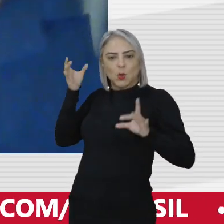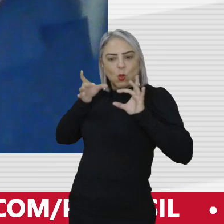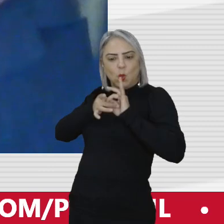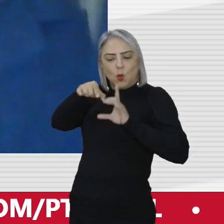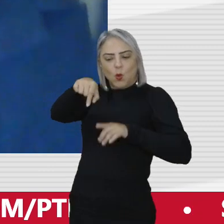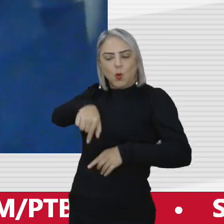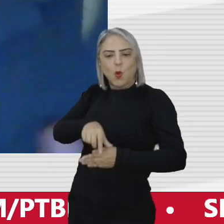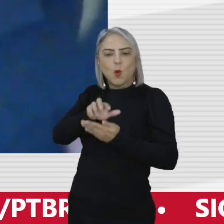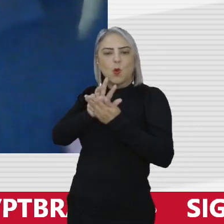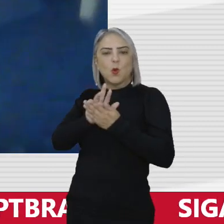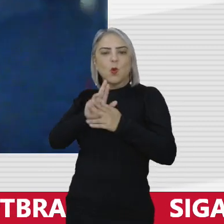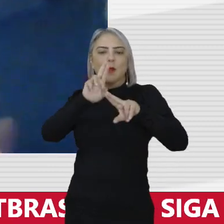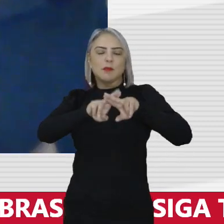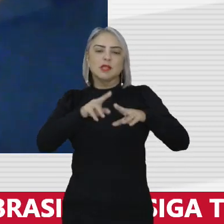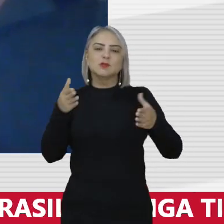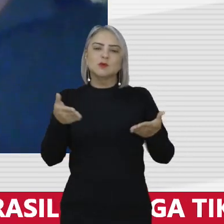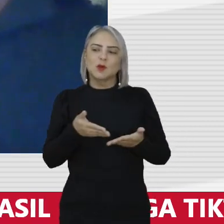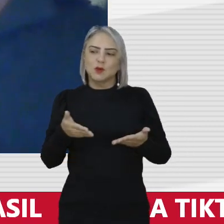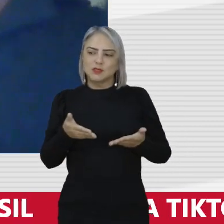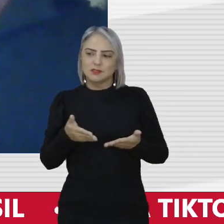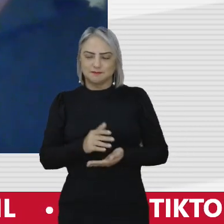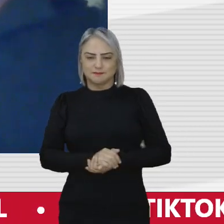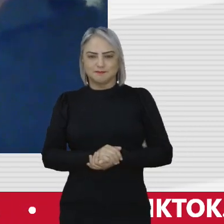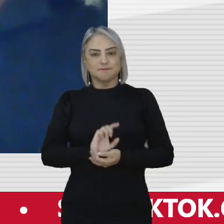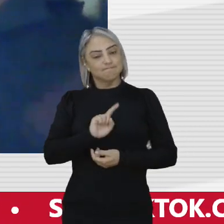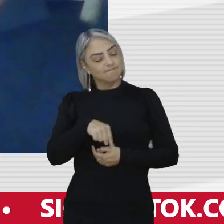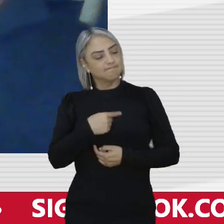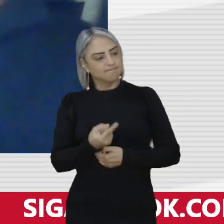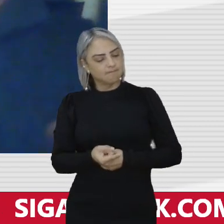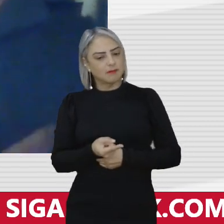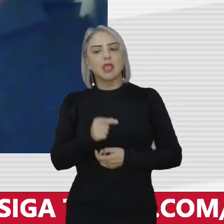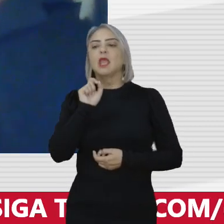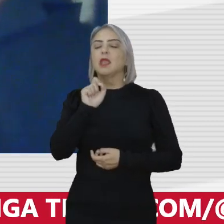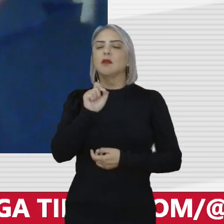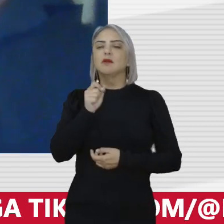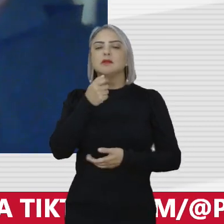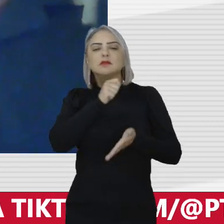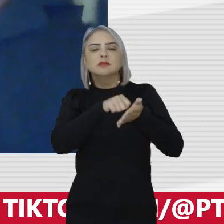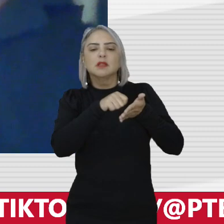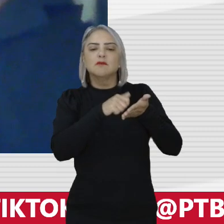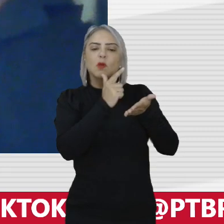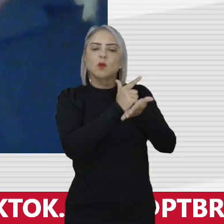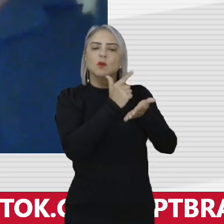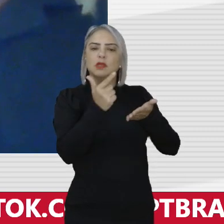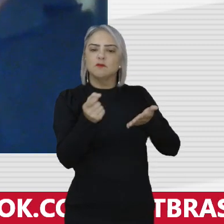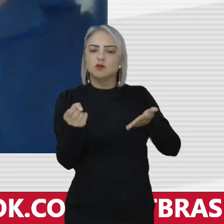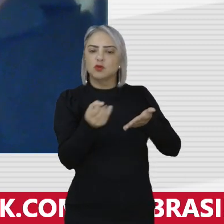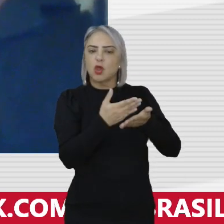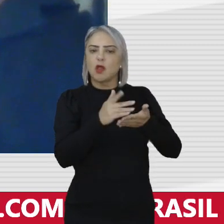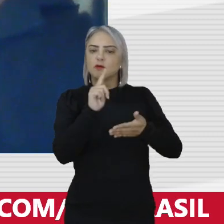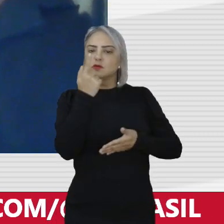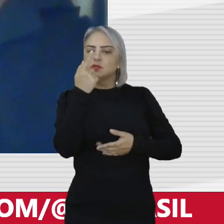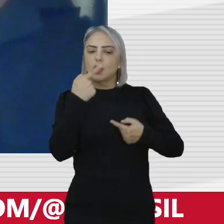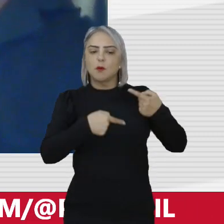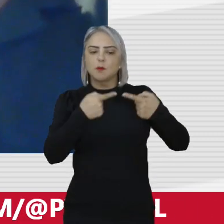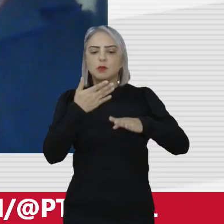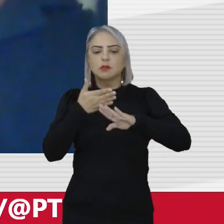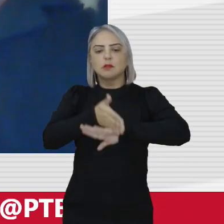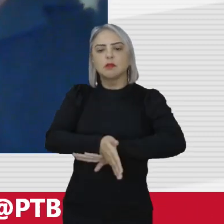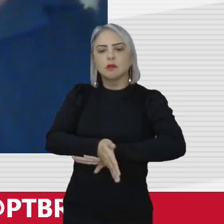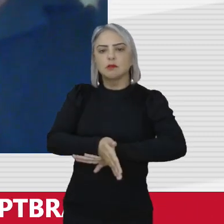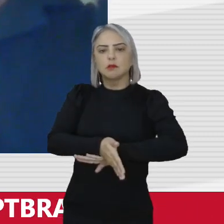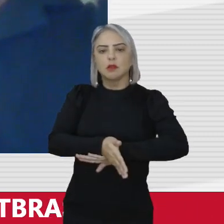E nisso, inclusive, eu escrevi um recente livro chamado Geopolítica da Intervenção,